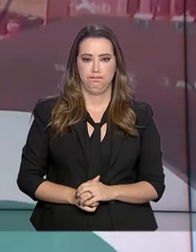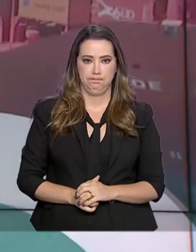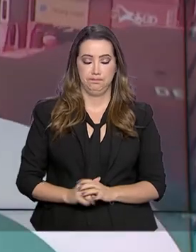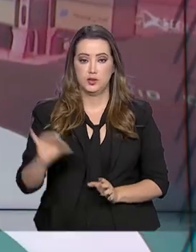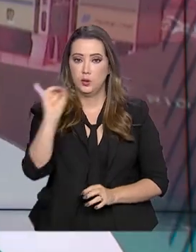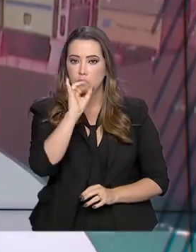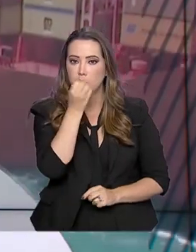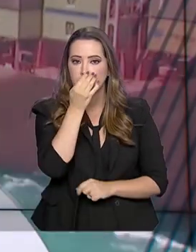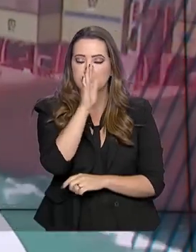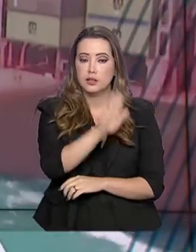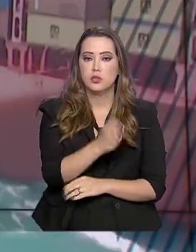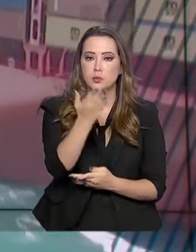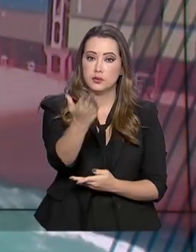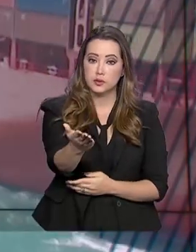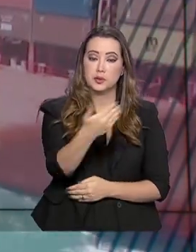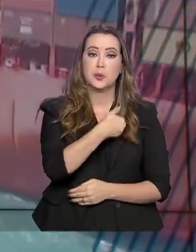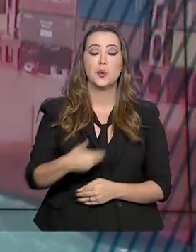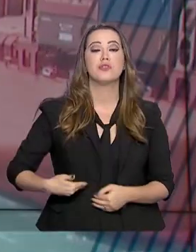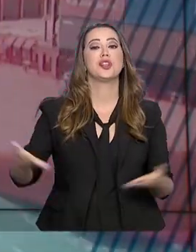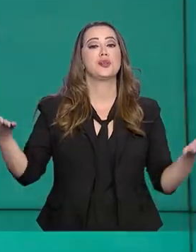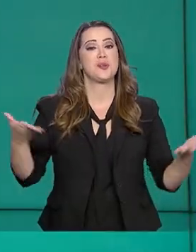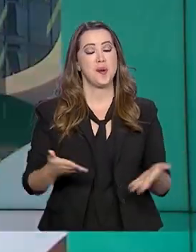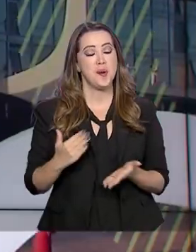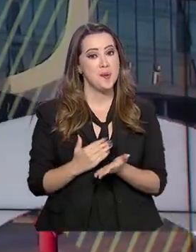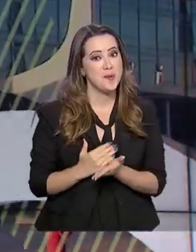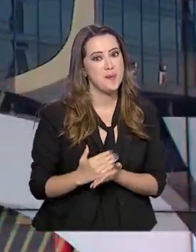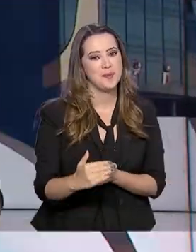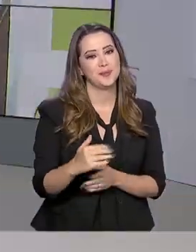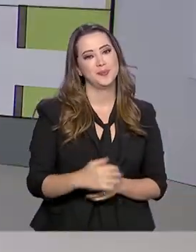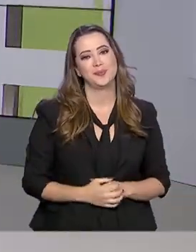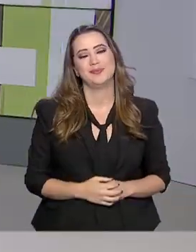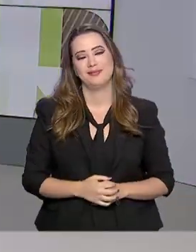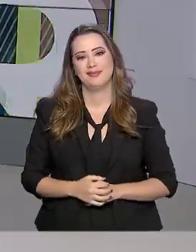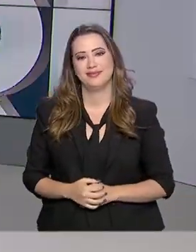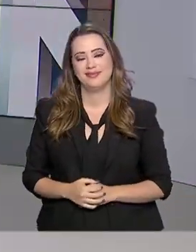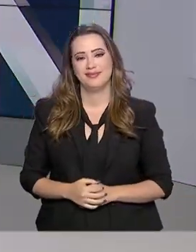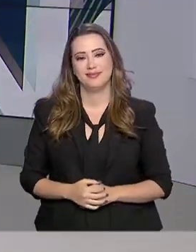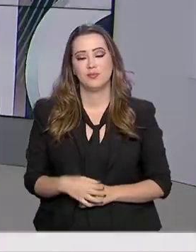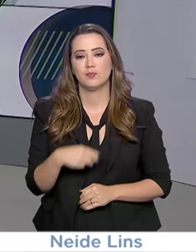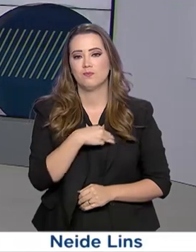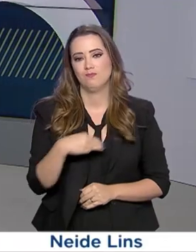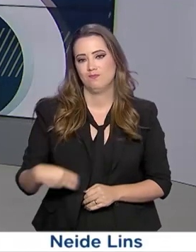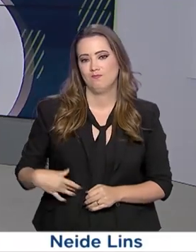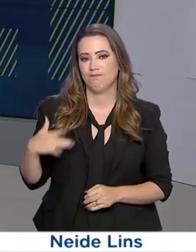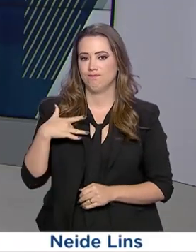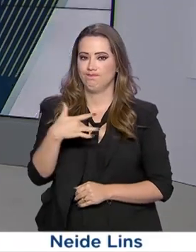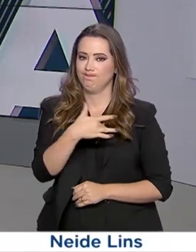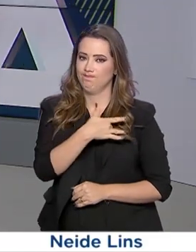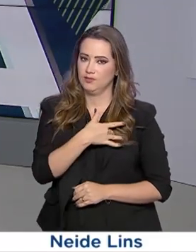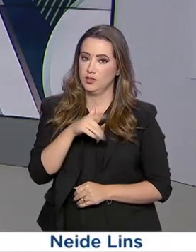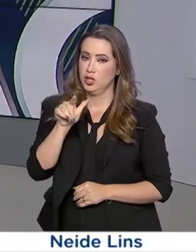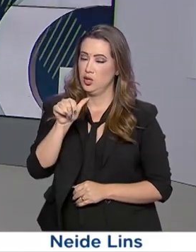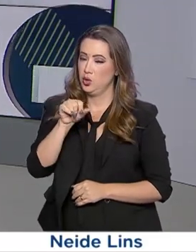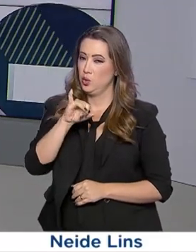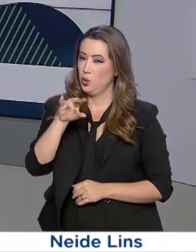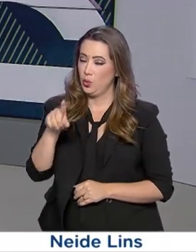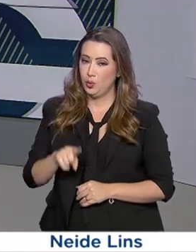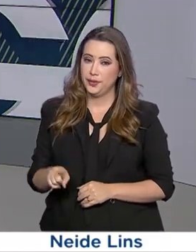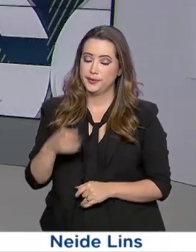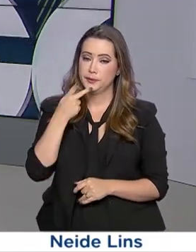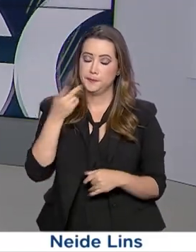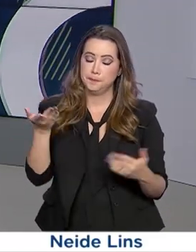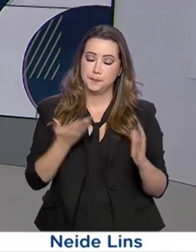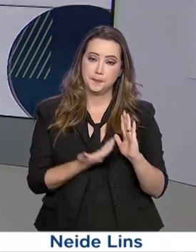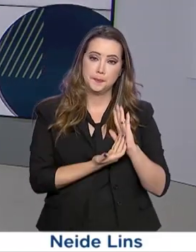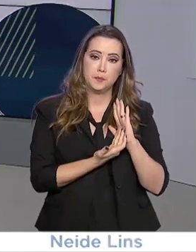Olá, boa tarde para você. O governo agora já está no ar. O ministro da Saúde, Luiz Henrique Mandetta, comentou hoje na